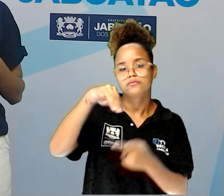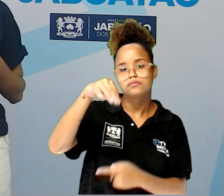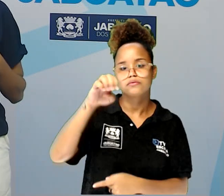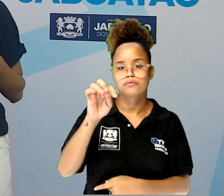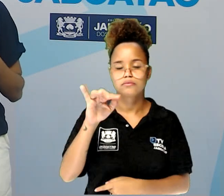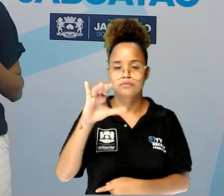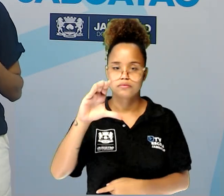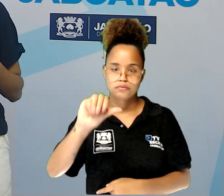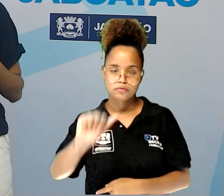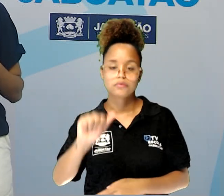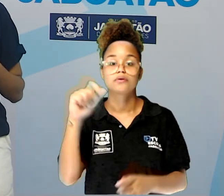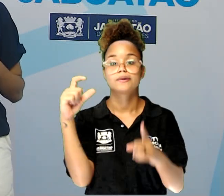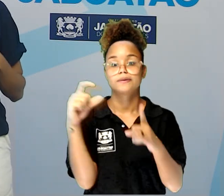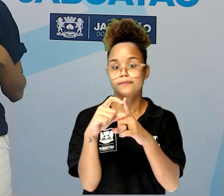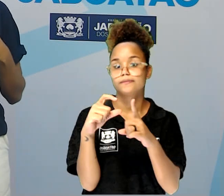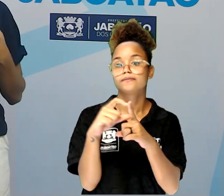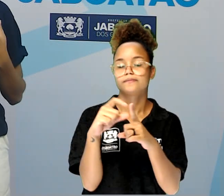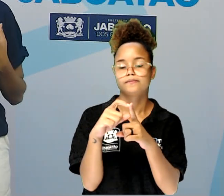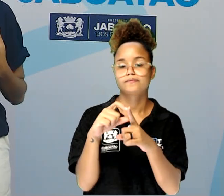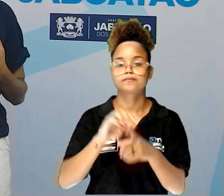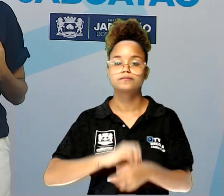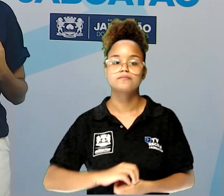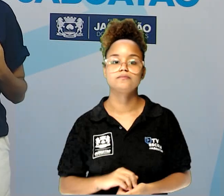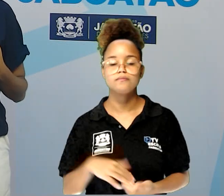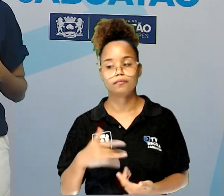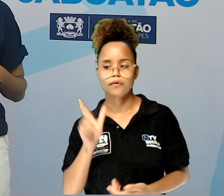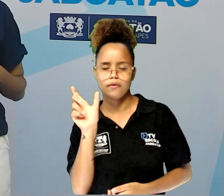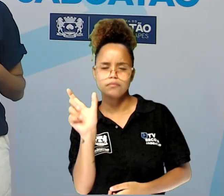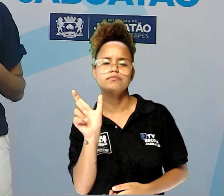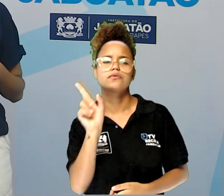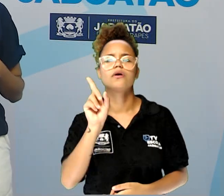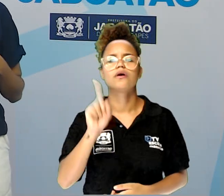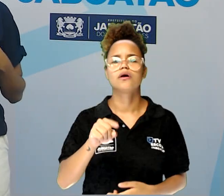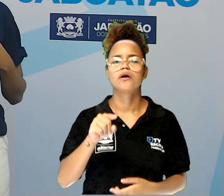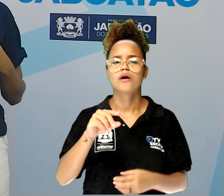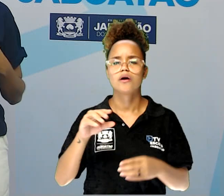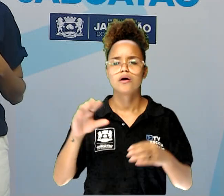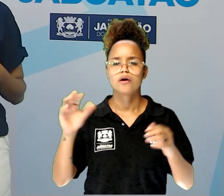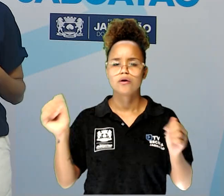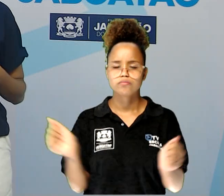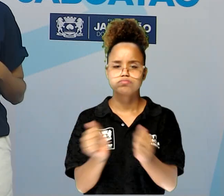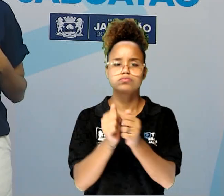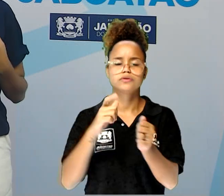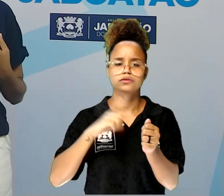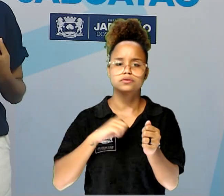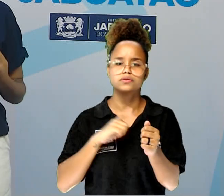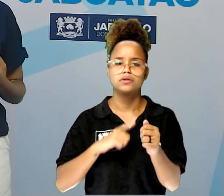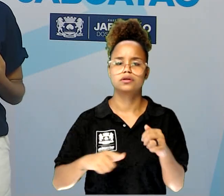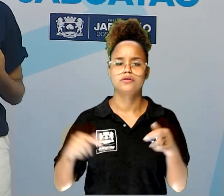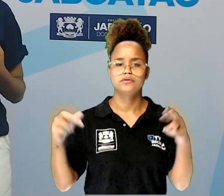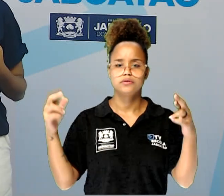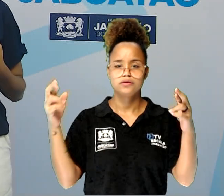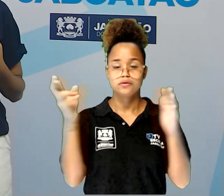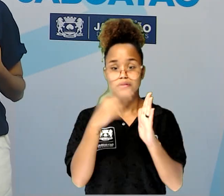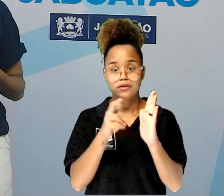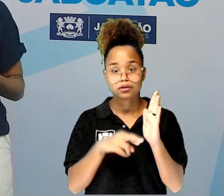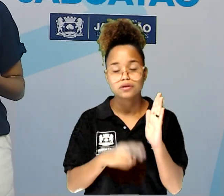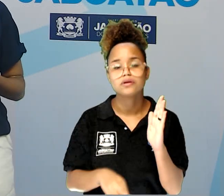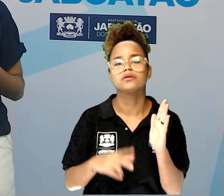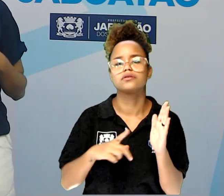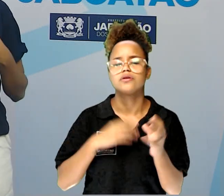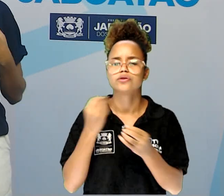métrica das palavras. A métrica é um conjunto das regras que define a